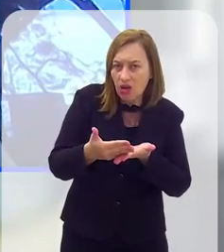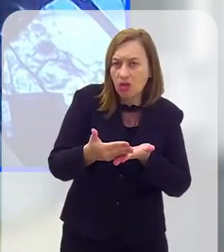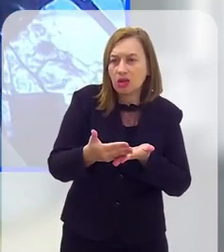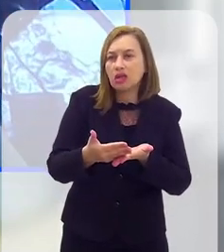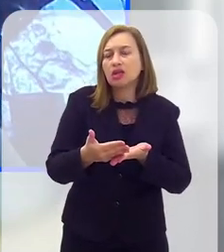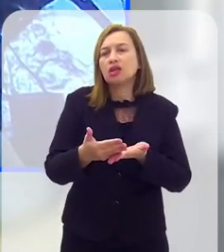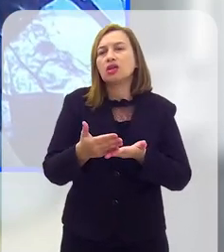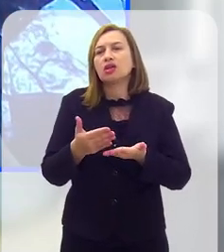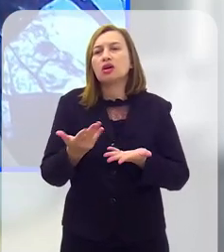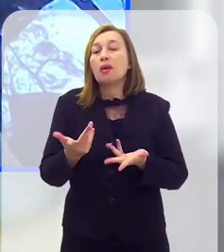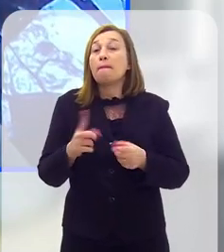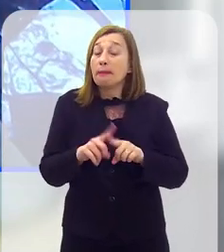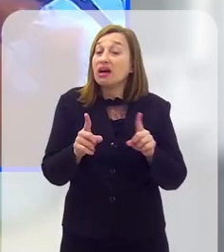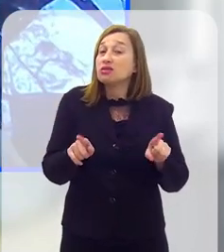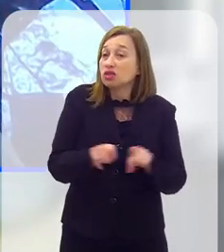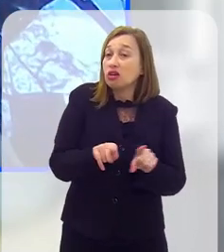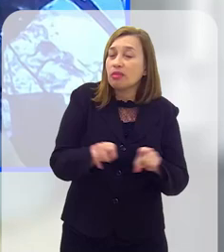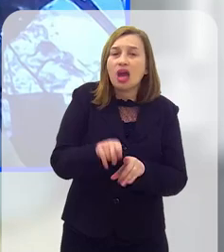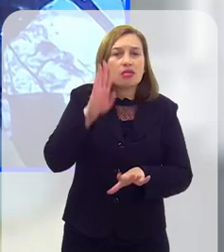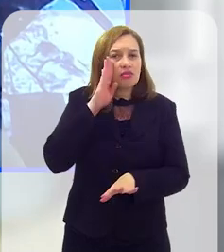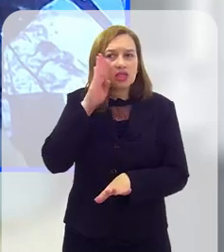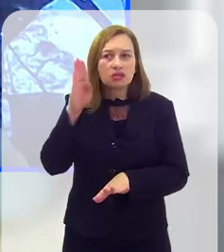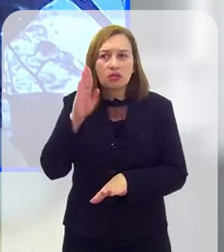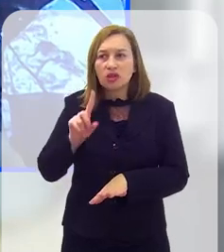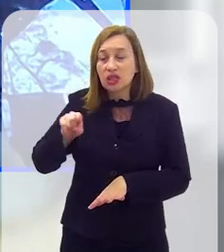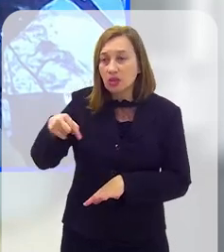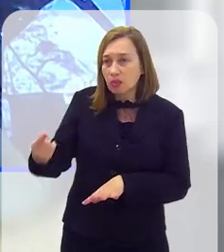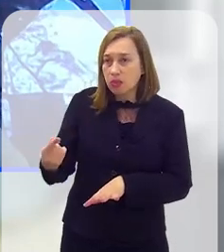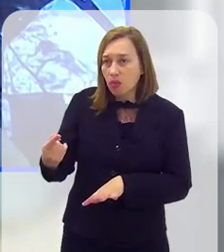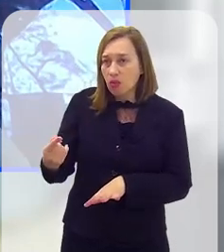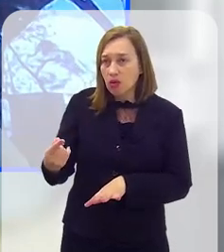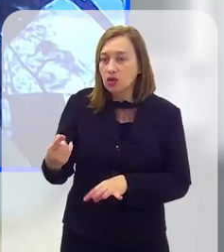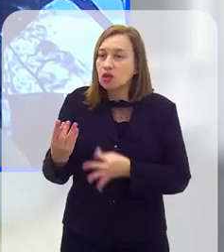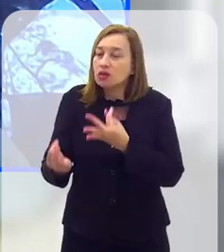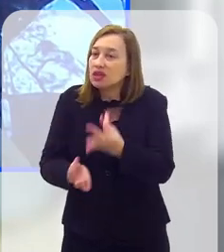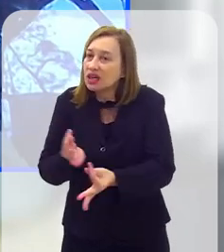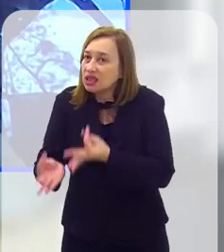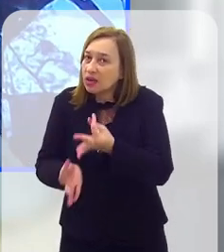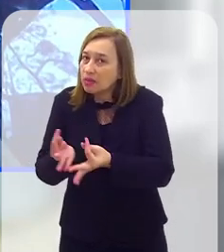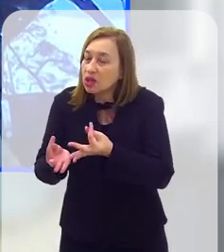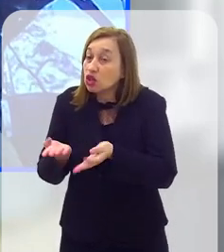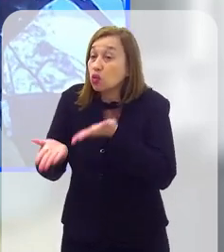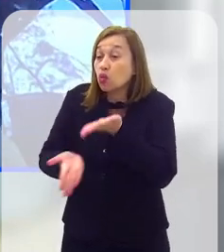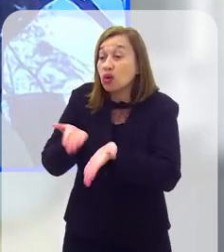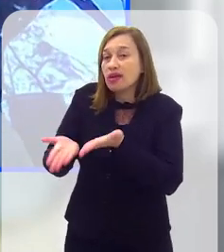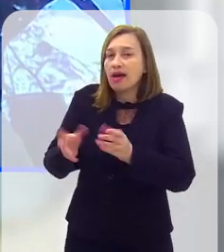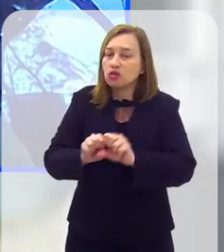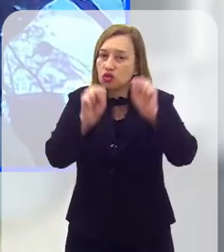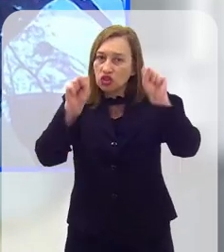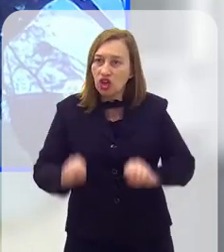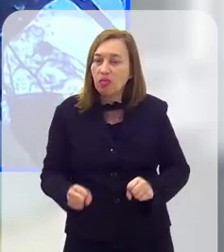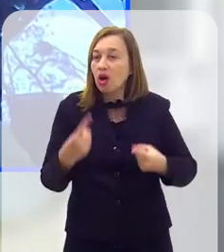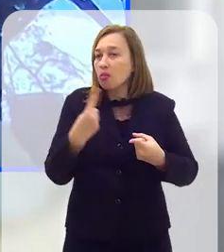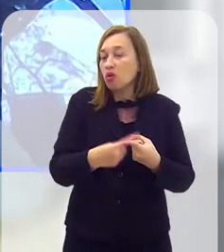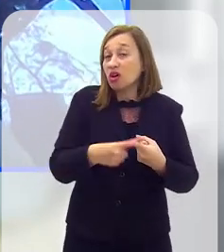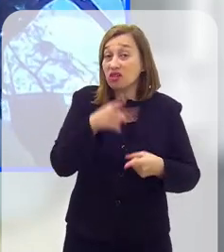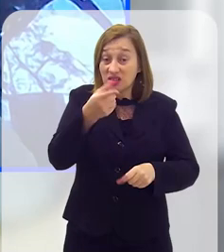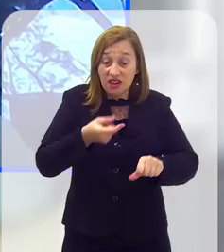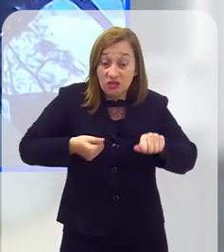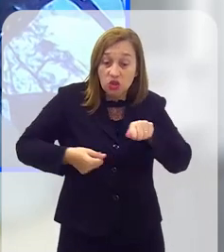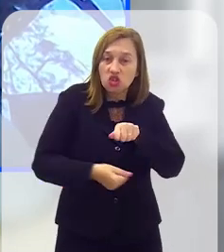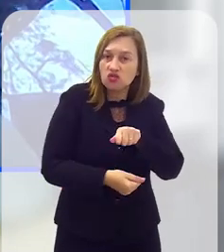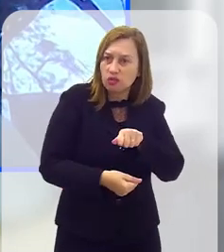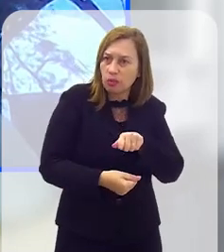investimentos iniciais, que são o CAPEX, que o pessoal coloca, mas também, principalmente, depois a operação e manutenção desses sistemas.